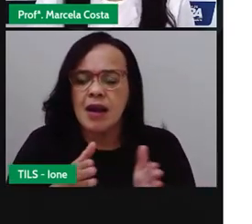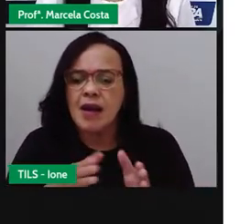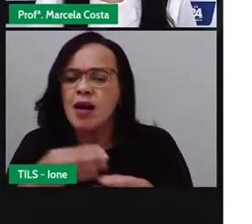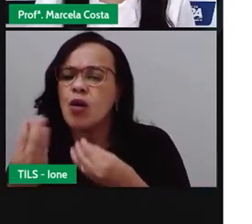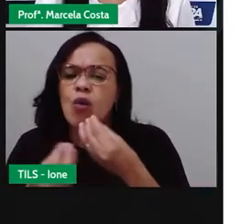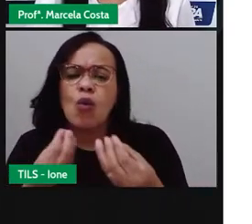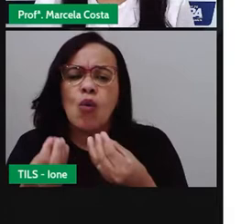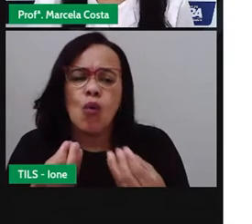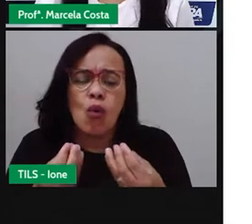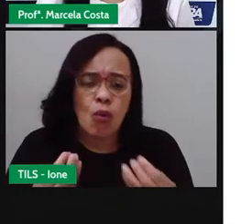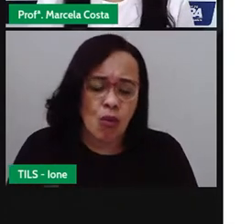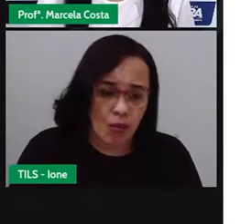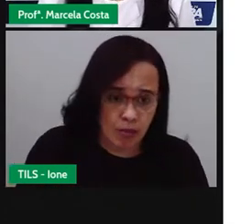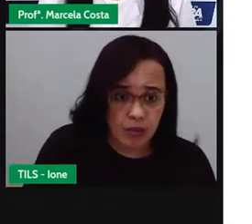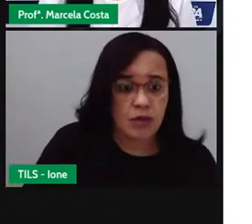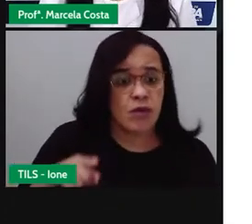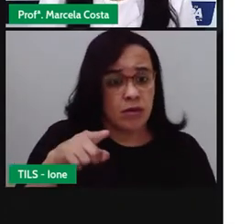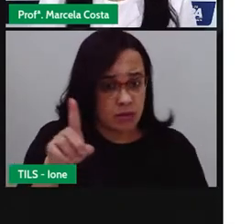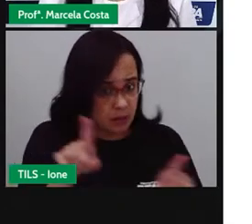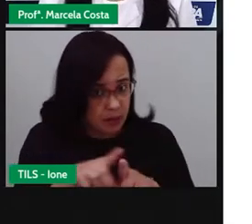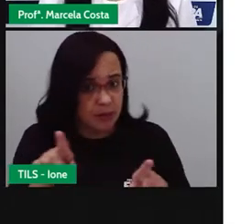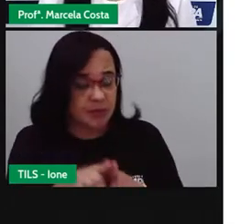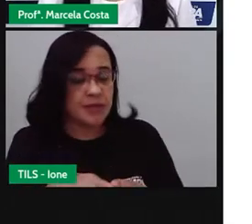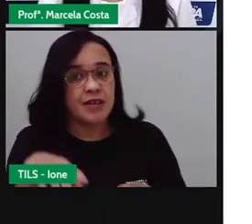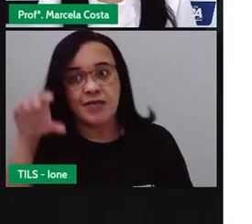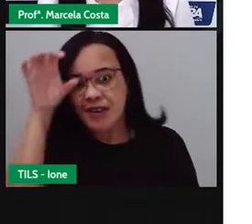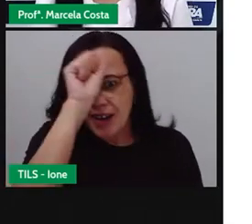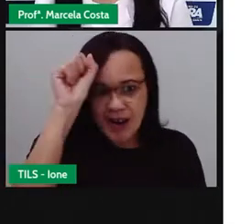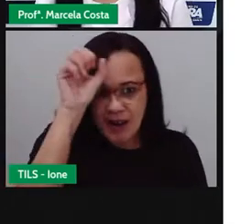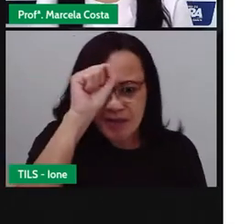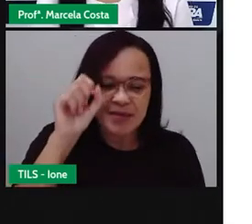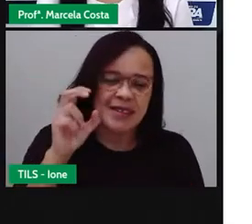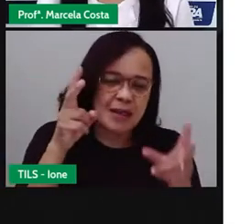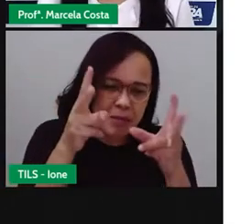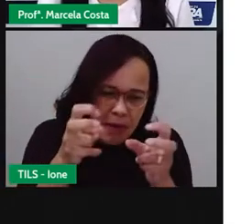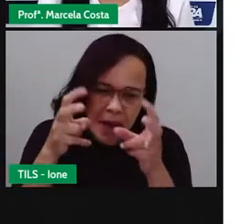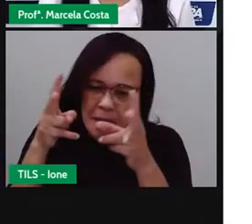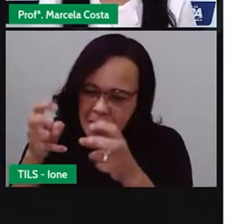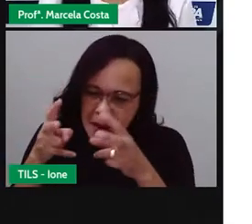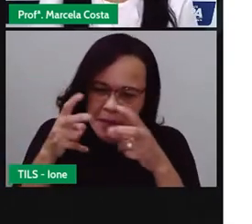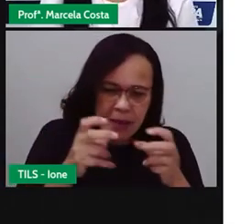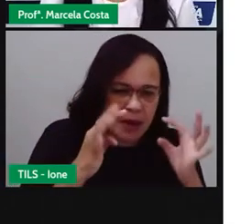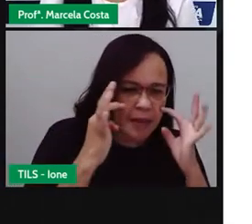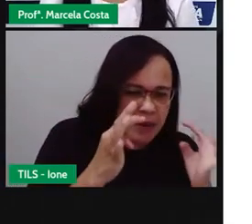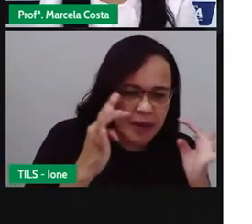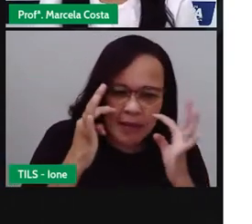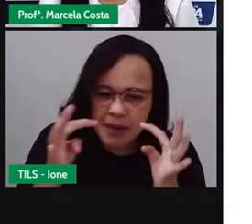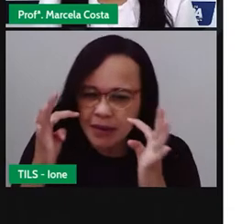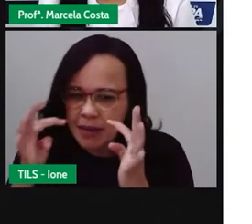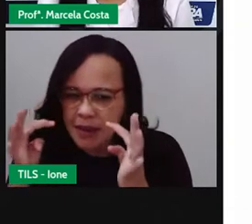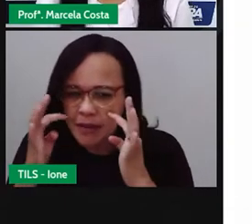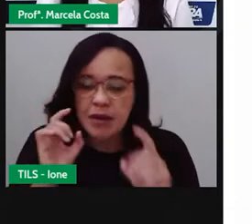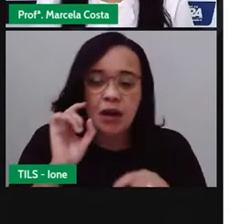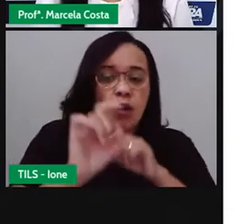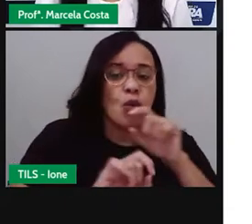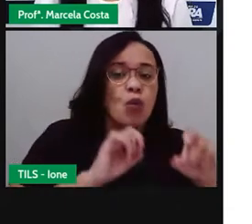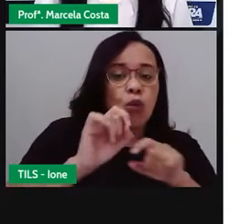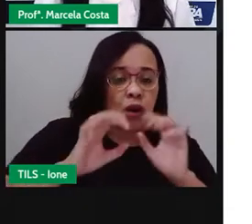Você também vai reconhecer a importância dos hábitos de higiene para a manutenção da saúde.